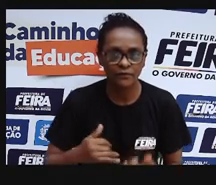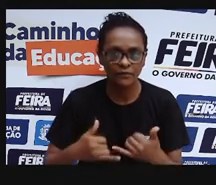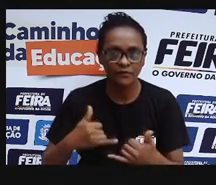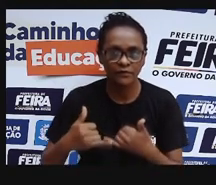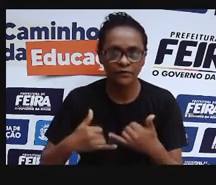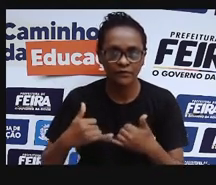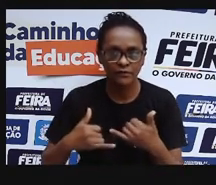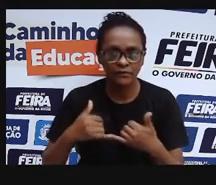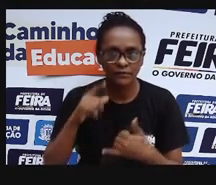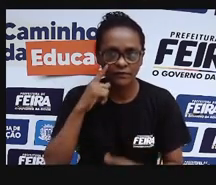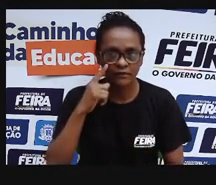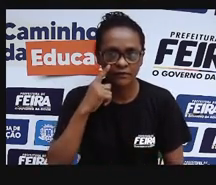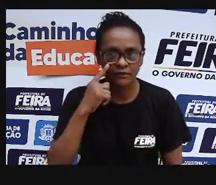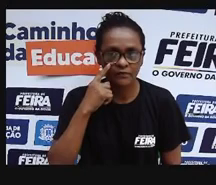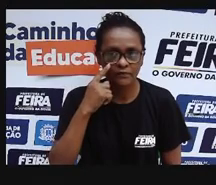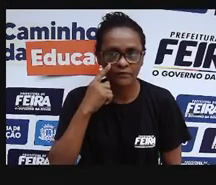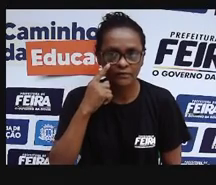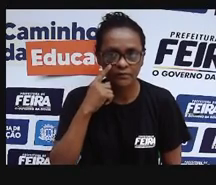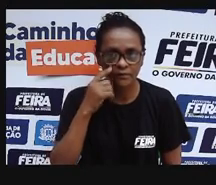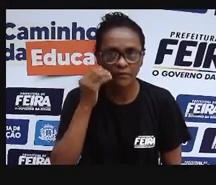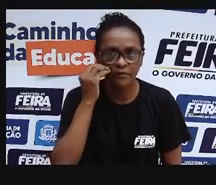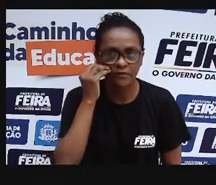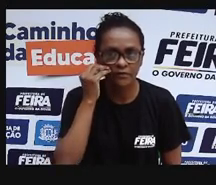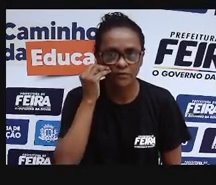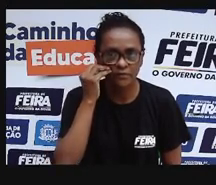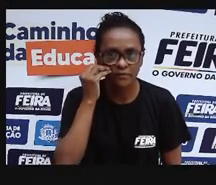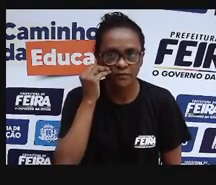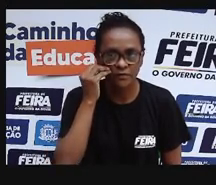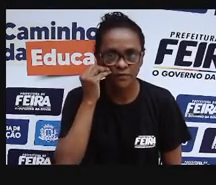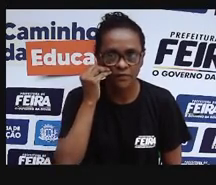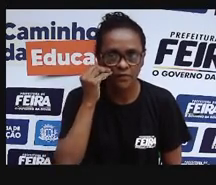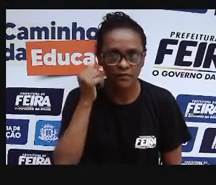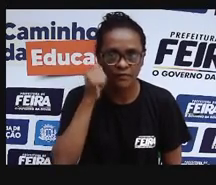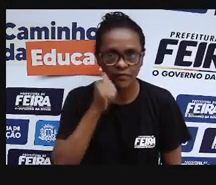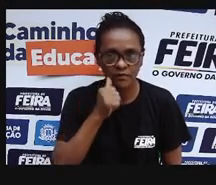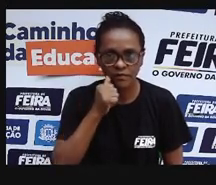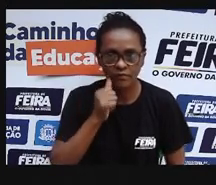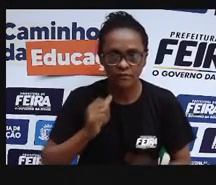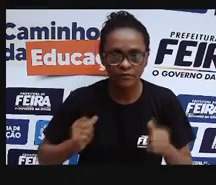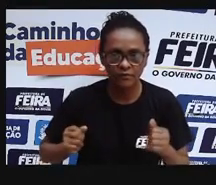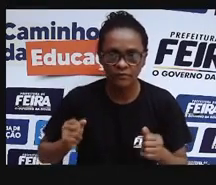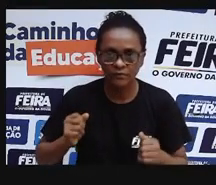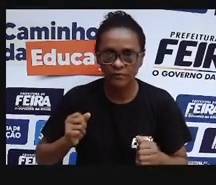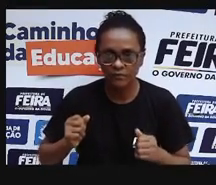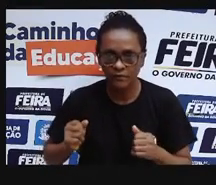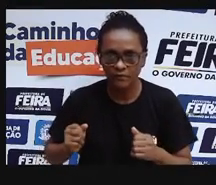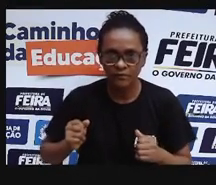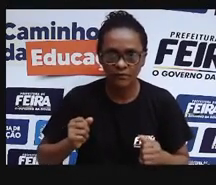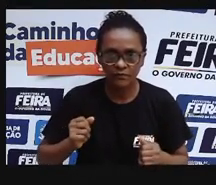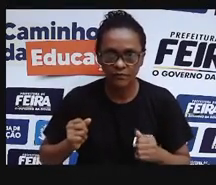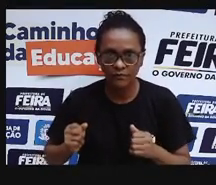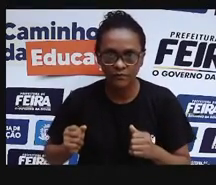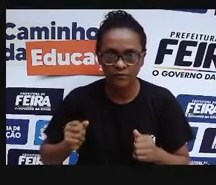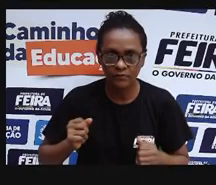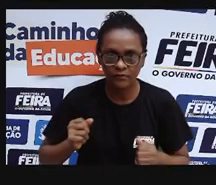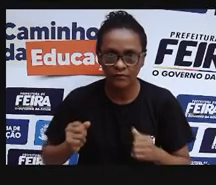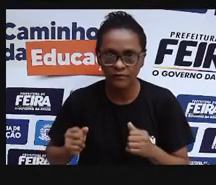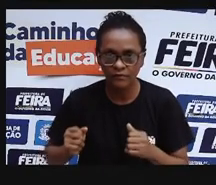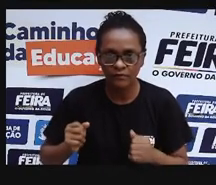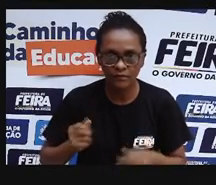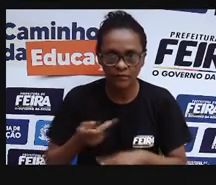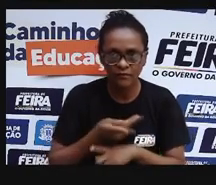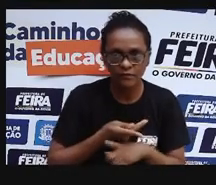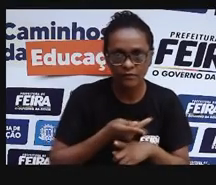E aí, então, ele vai mostrando essa bonequinha que está buscando essas conquistas, esse acesso à